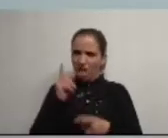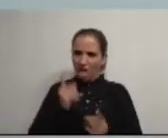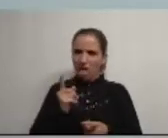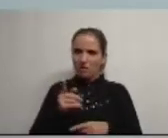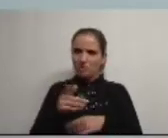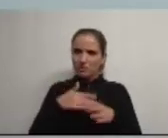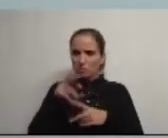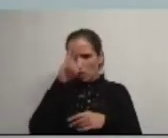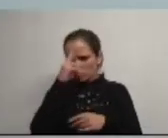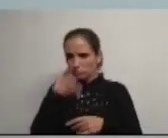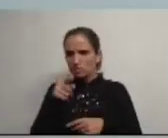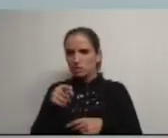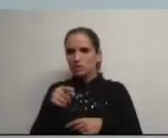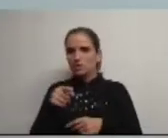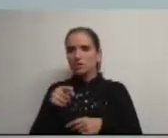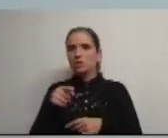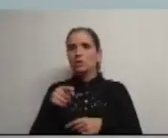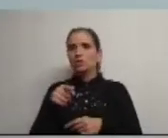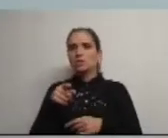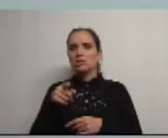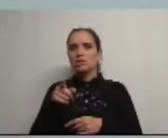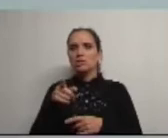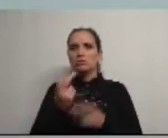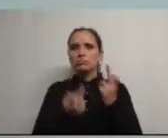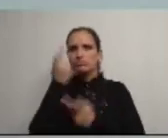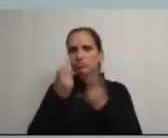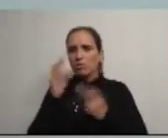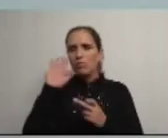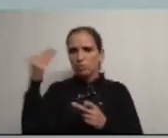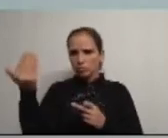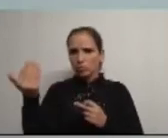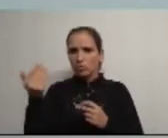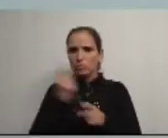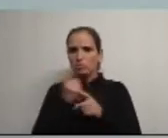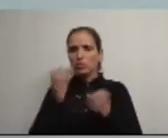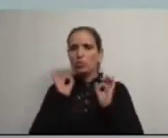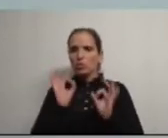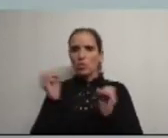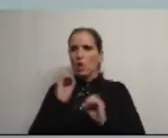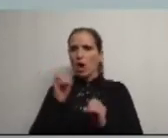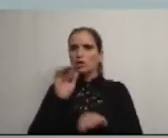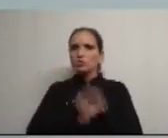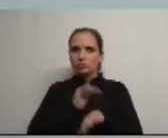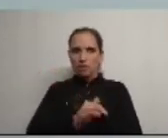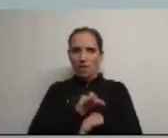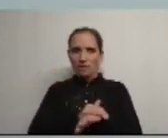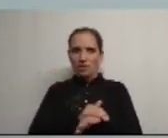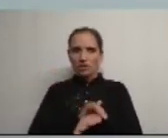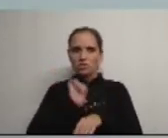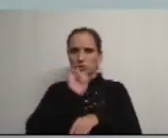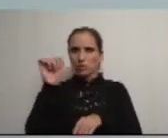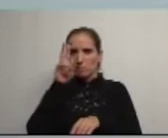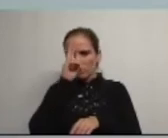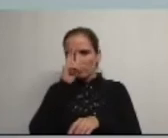município correr o risco de honorar em maior ou menor grau o futuro porque não cuidou de ser responsável na sua